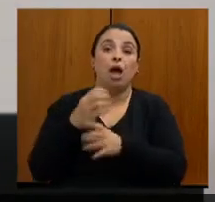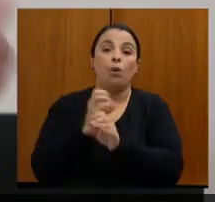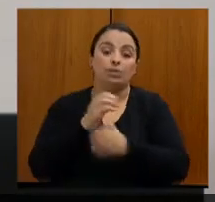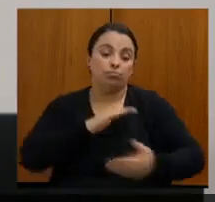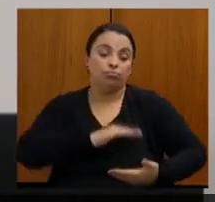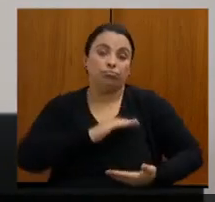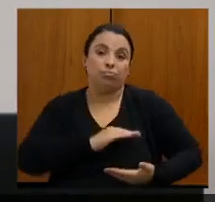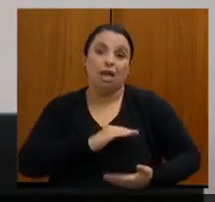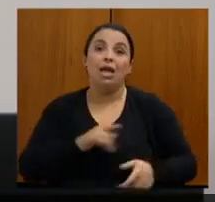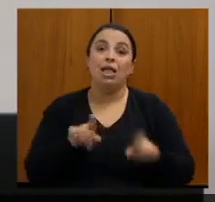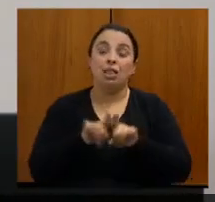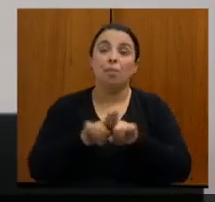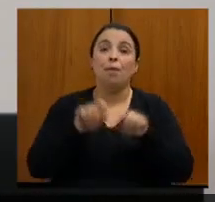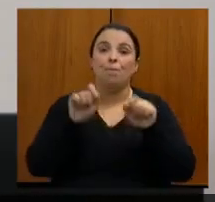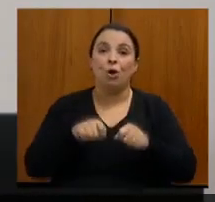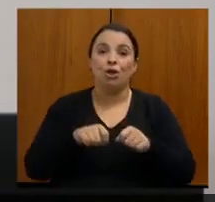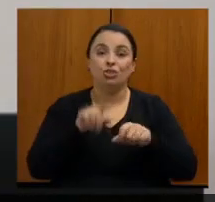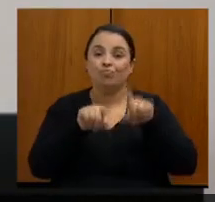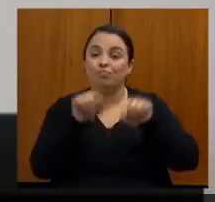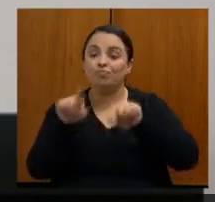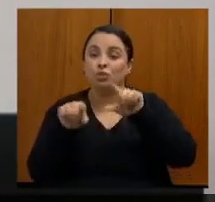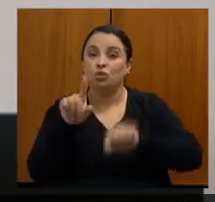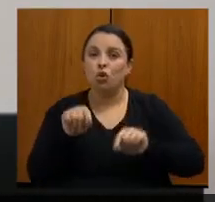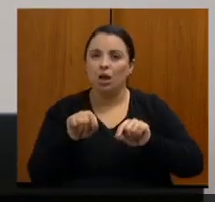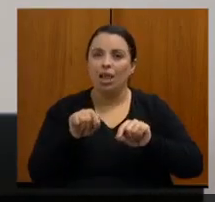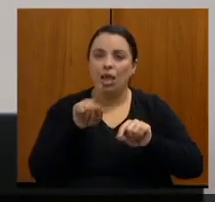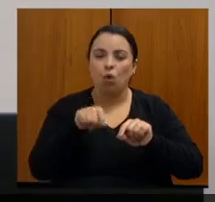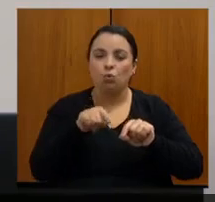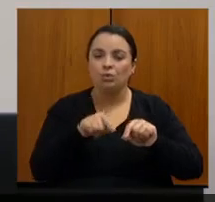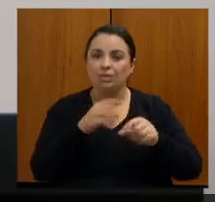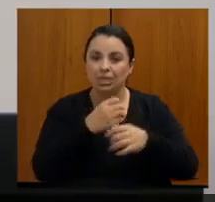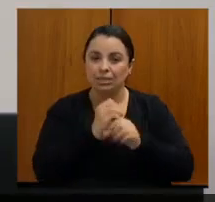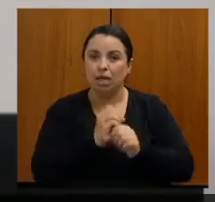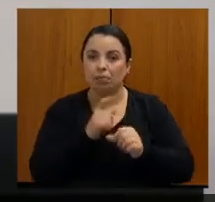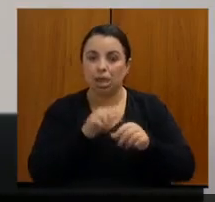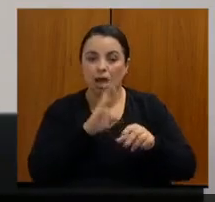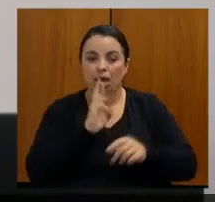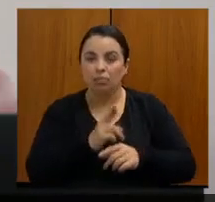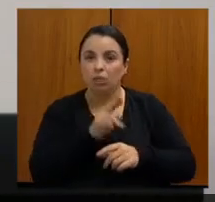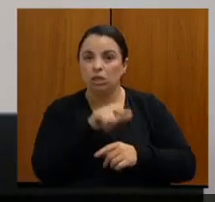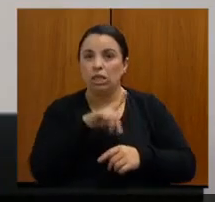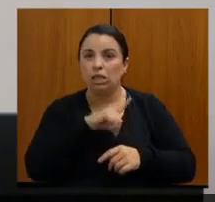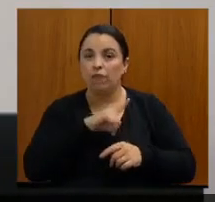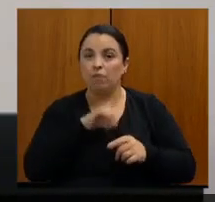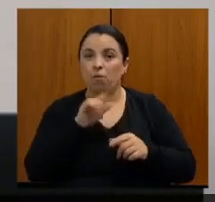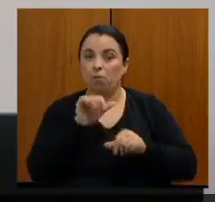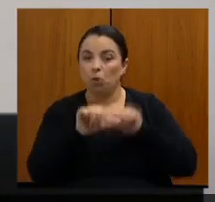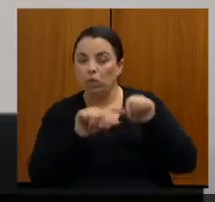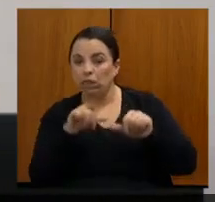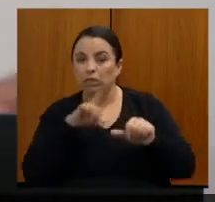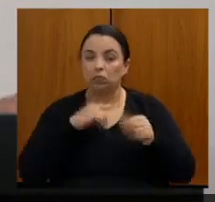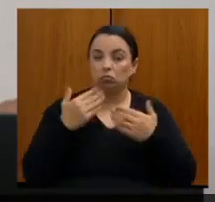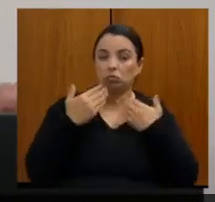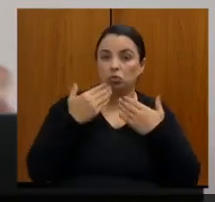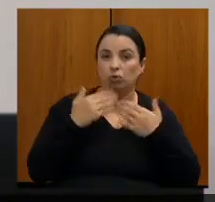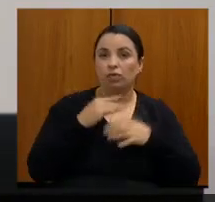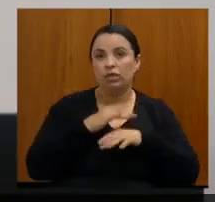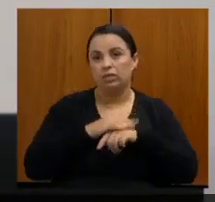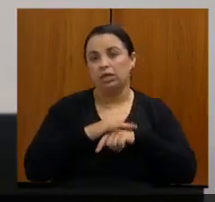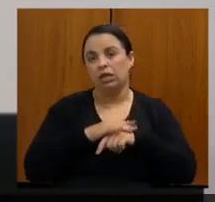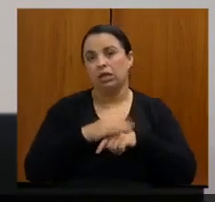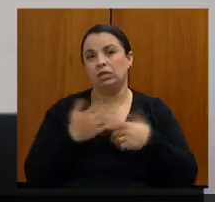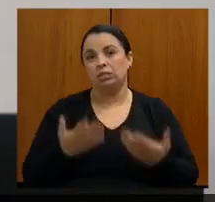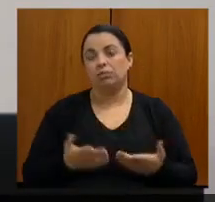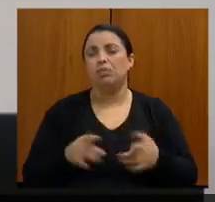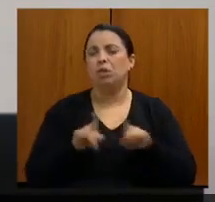selecionando as mamografias alteradas. Por isso que, se esse programa fosse feito dessa forma, eu acredito que teria dado um melhor resultado. Então, depois eu